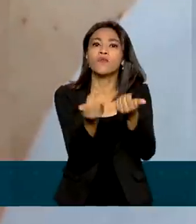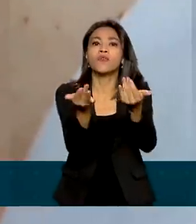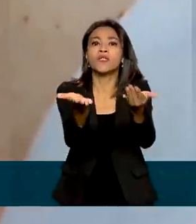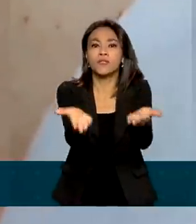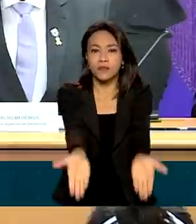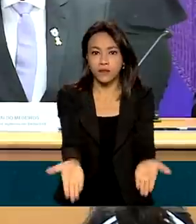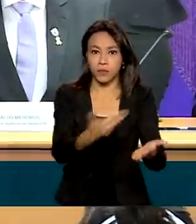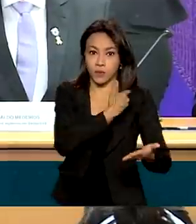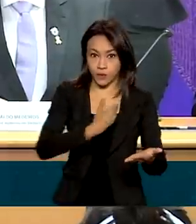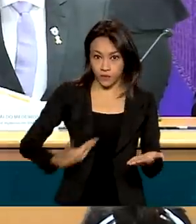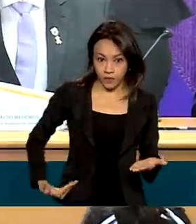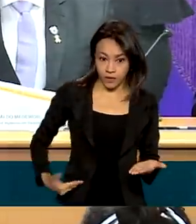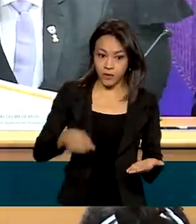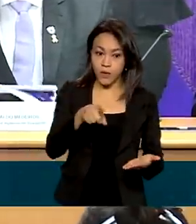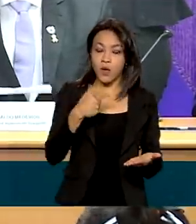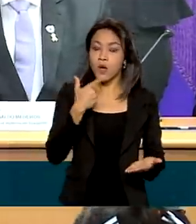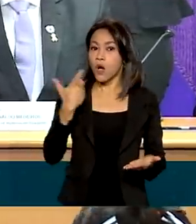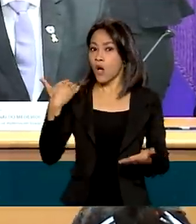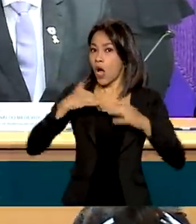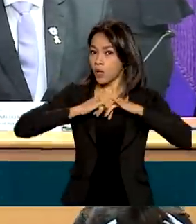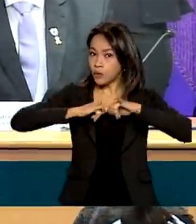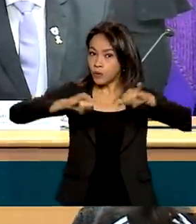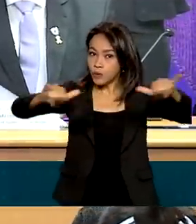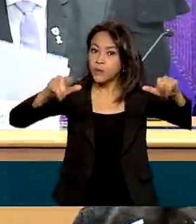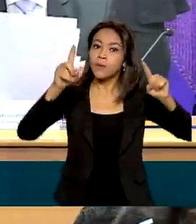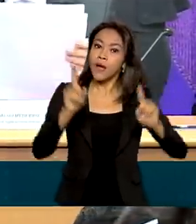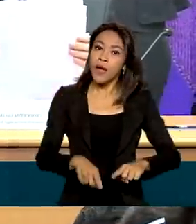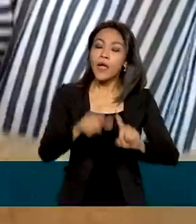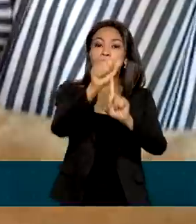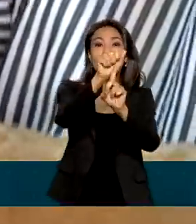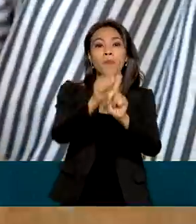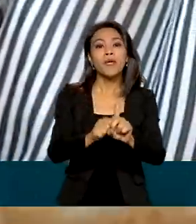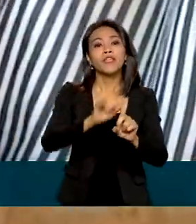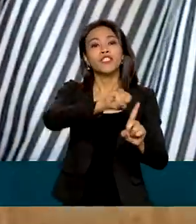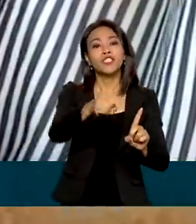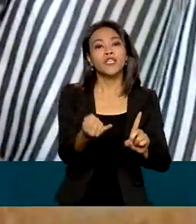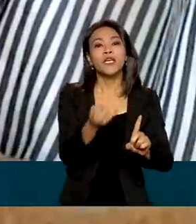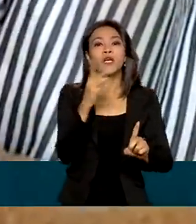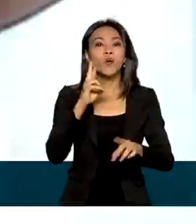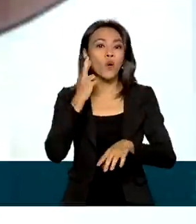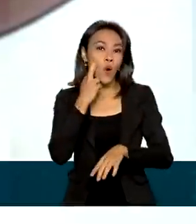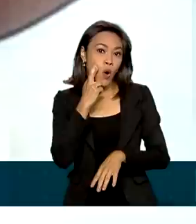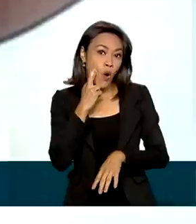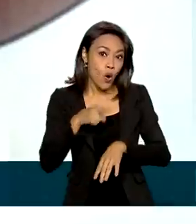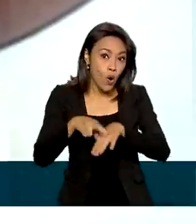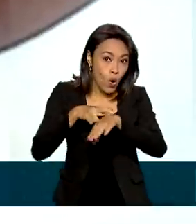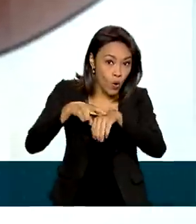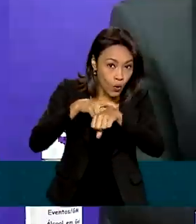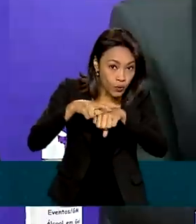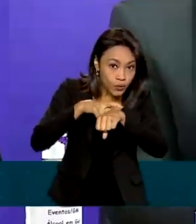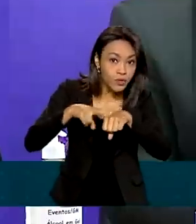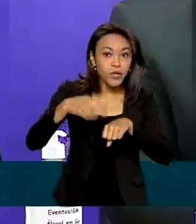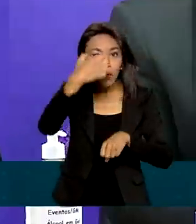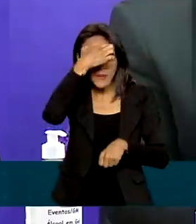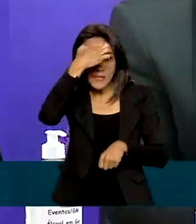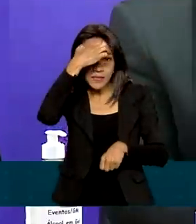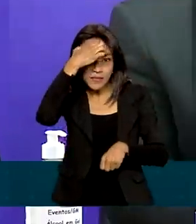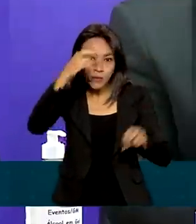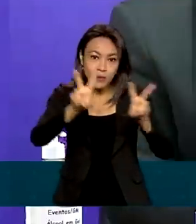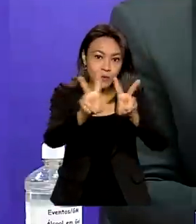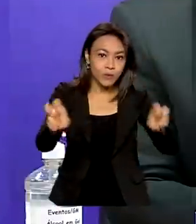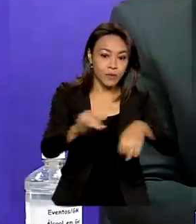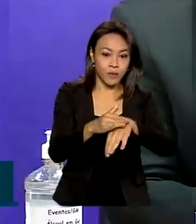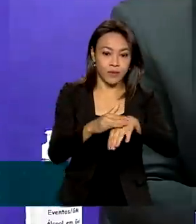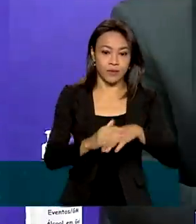de Saúde. O anúncio faz parte das ações do Janeiro Roxo, mês de conscientização sobre a doença. É o primeiro